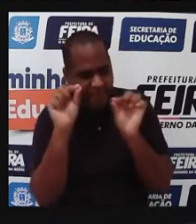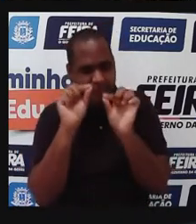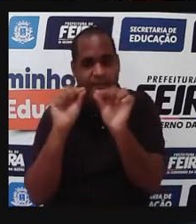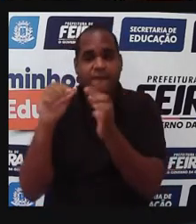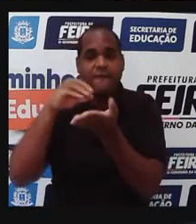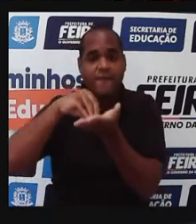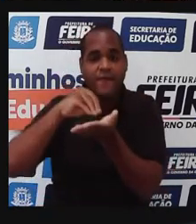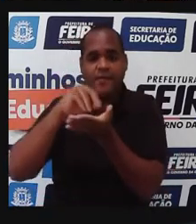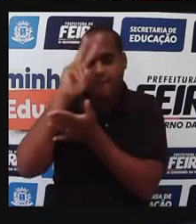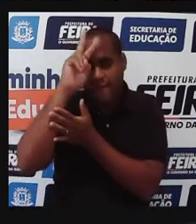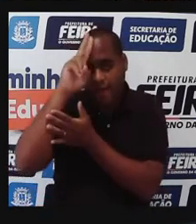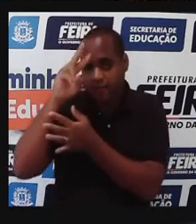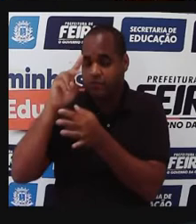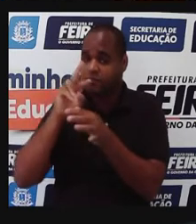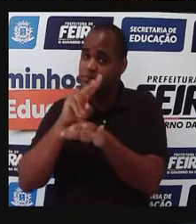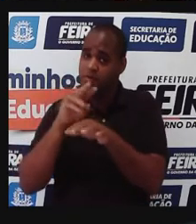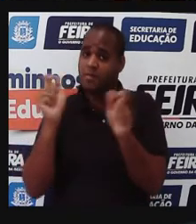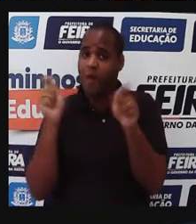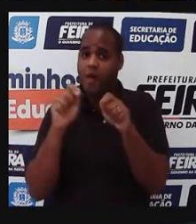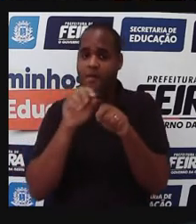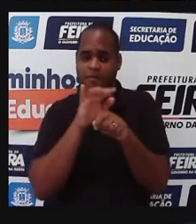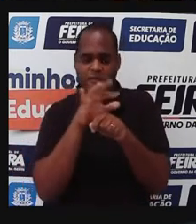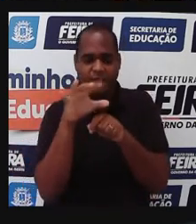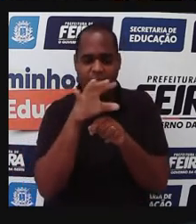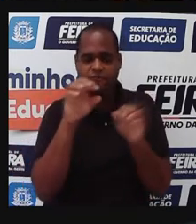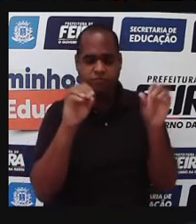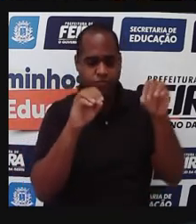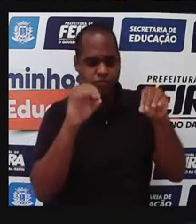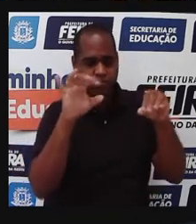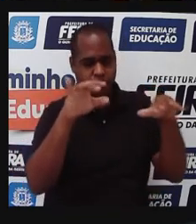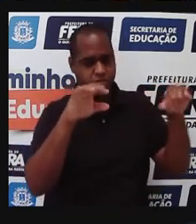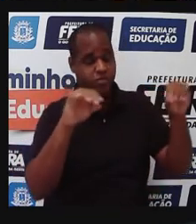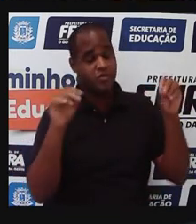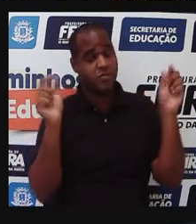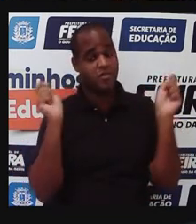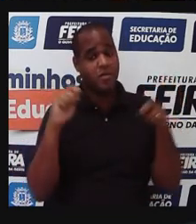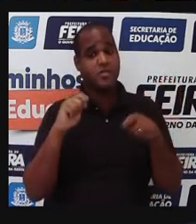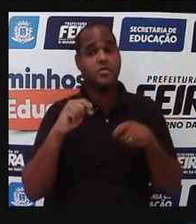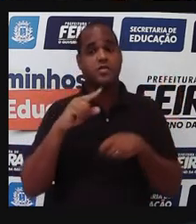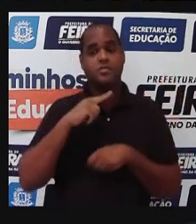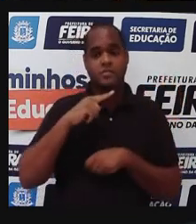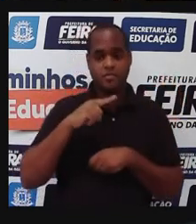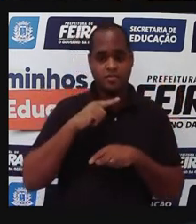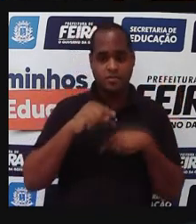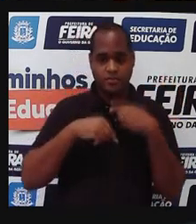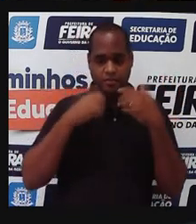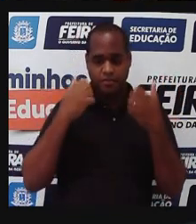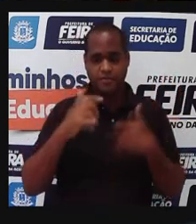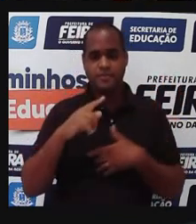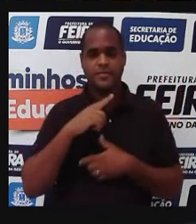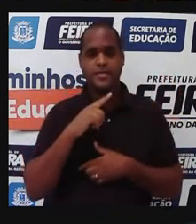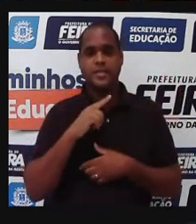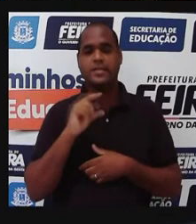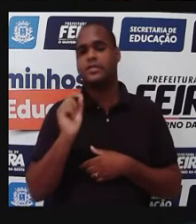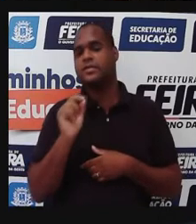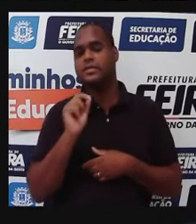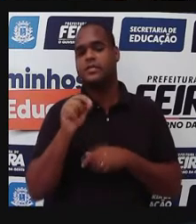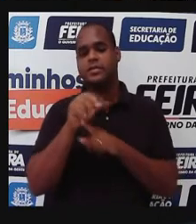barbeiros, esses insetos poderiam fazer seus ninhos, então, já se identificou o quê? Ah, então, se eu retiro esses